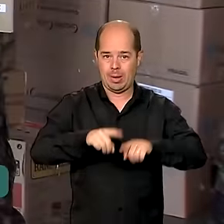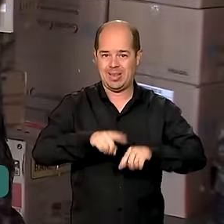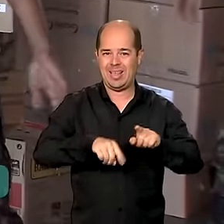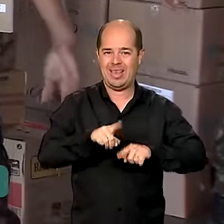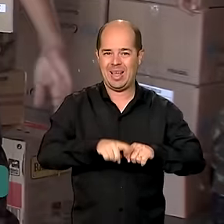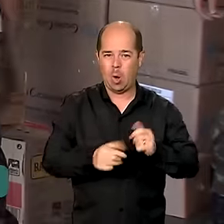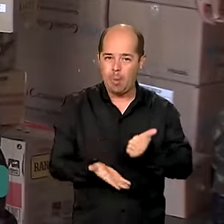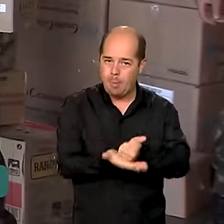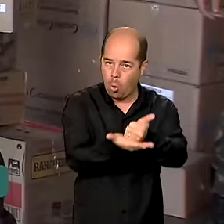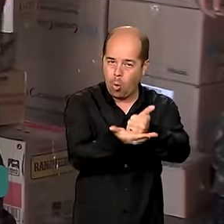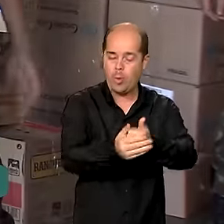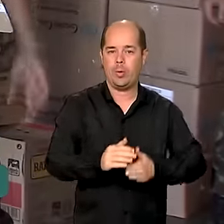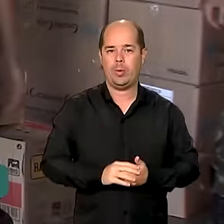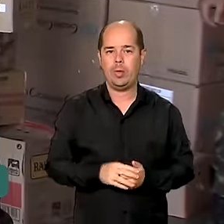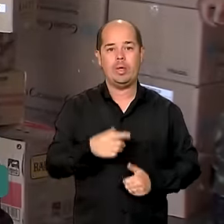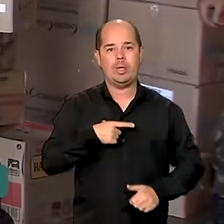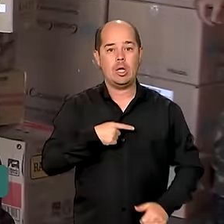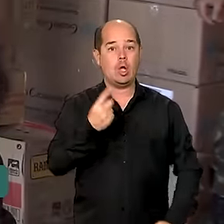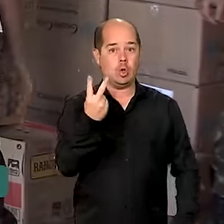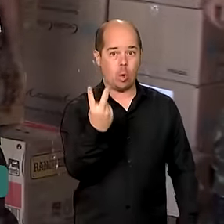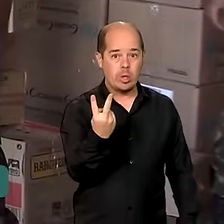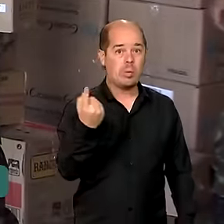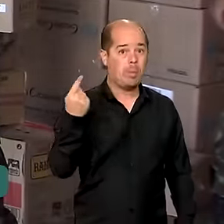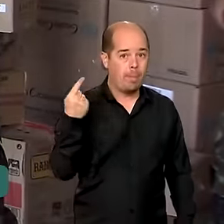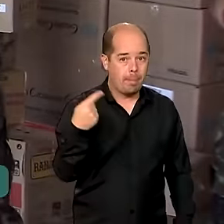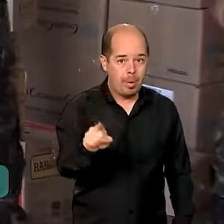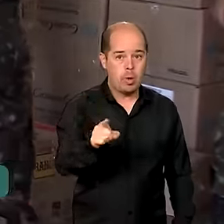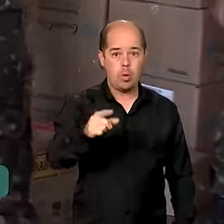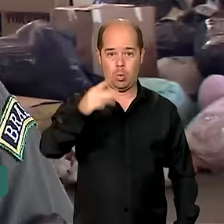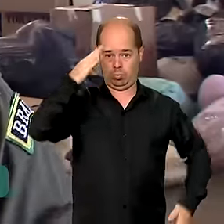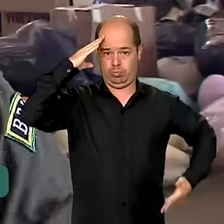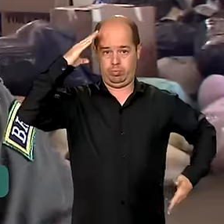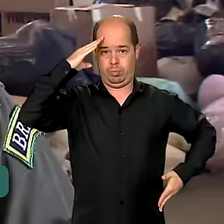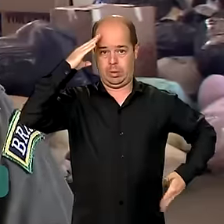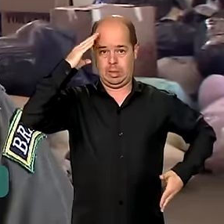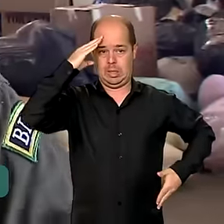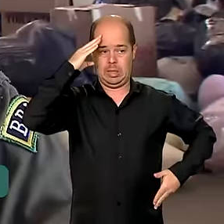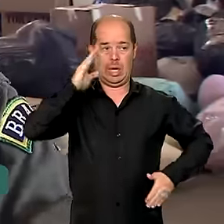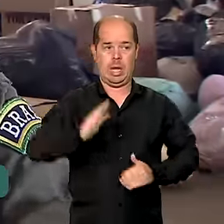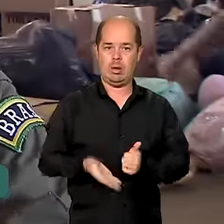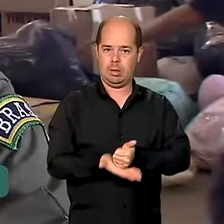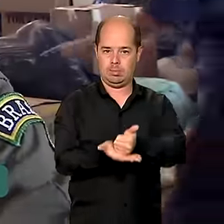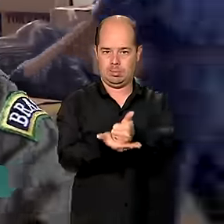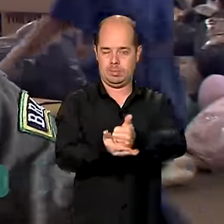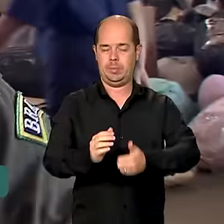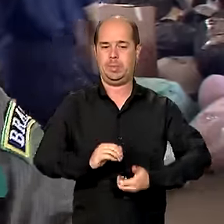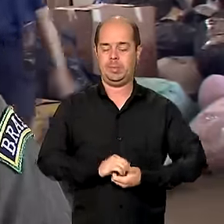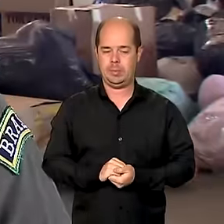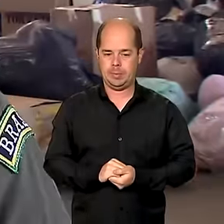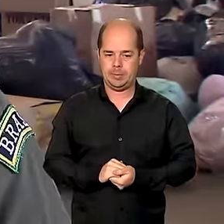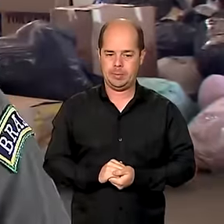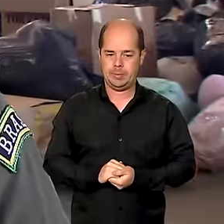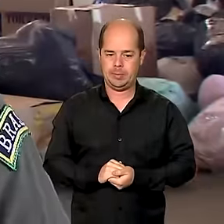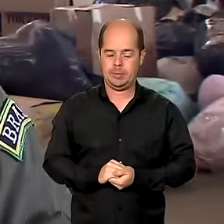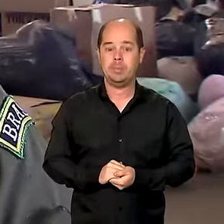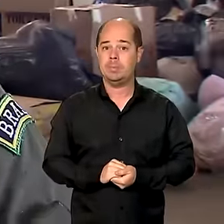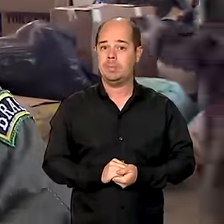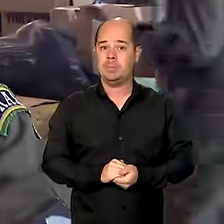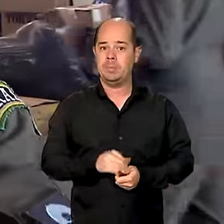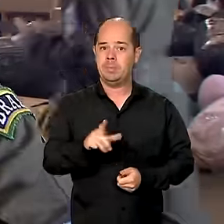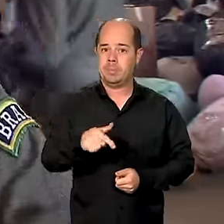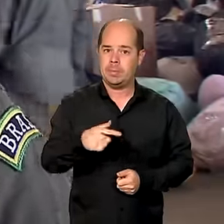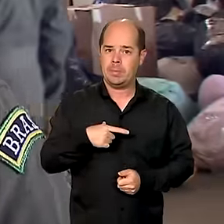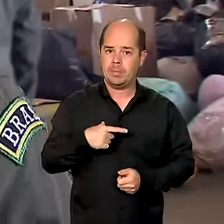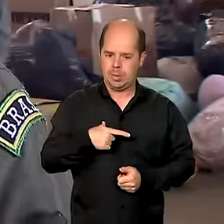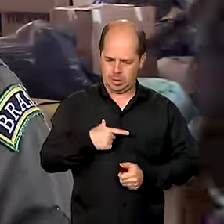militares participam da operação de socorro aos gaúchos. O Comando Conjunto está coordenando essas operações, estão